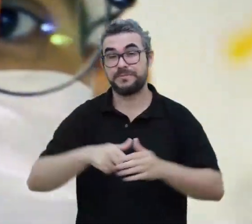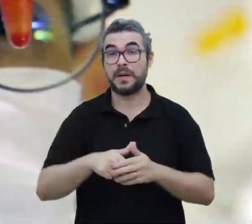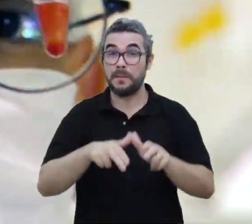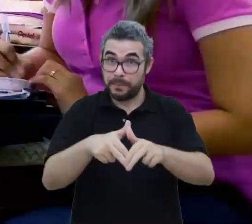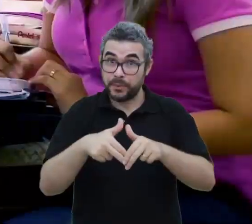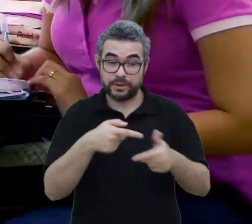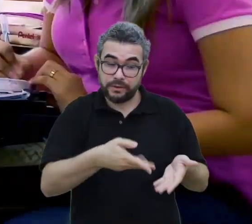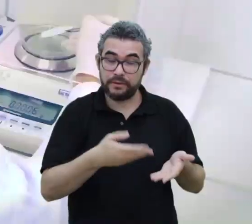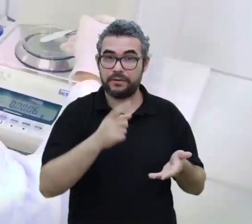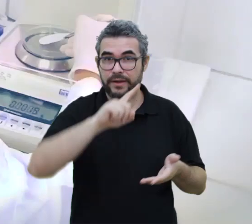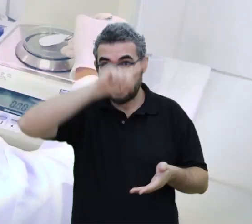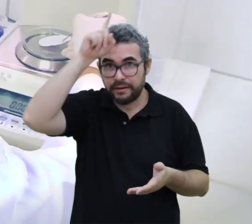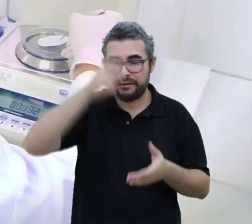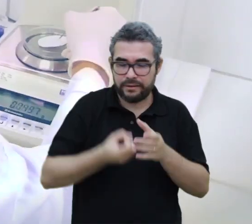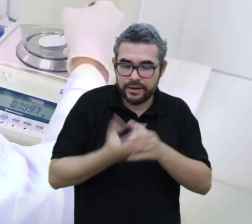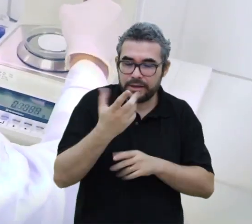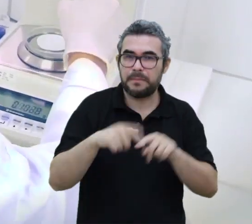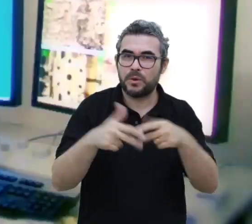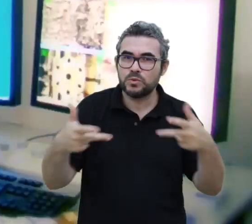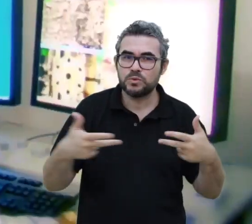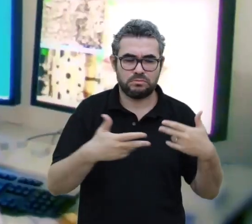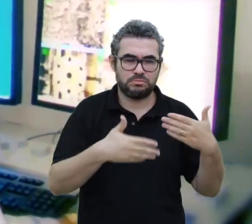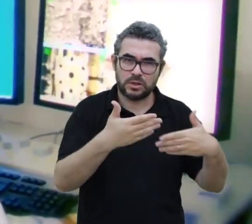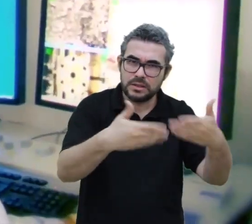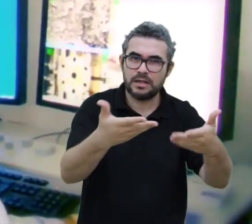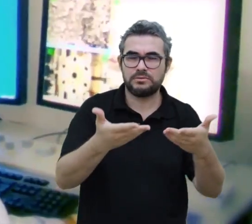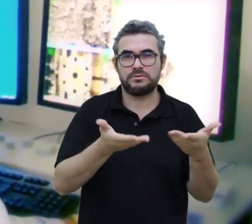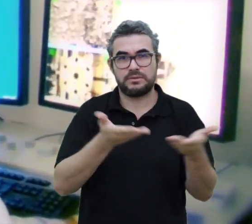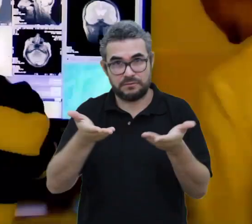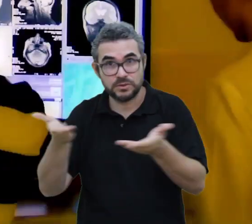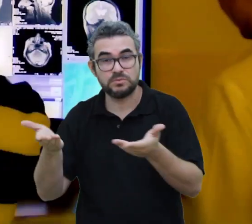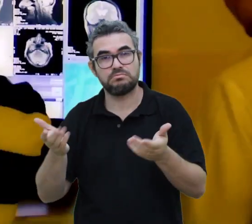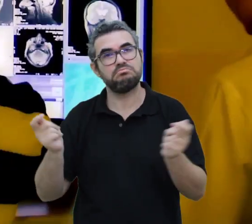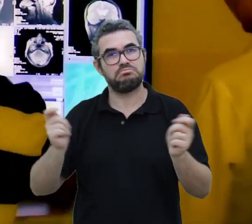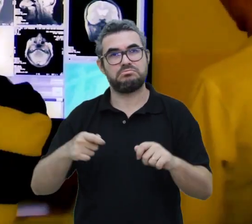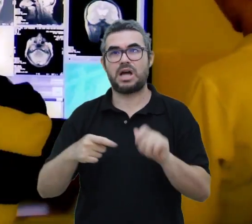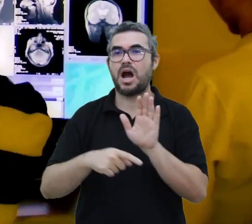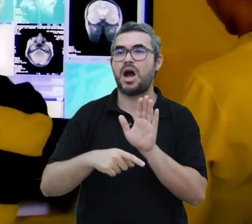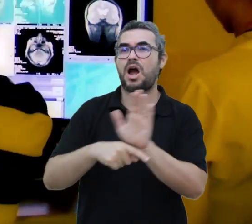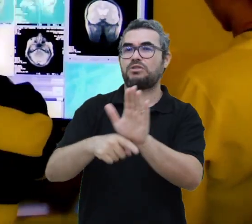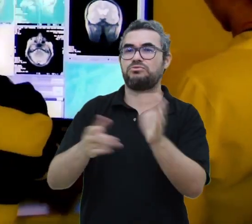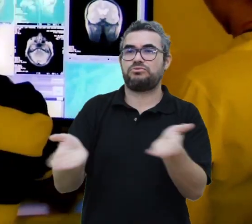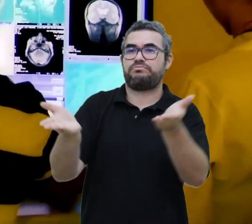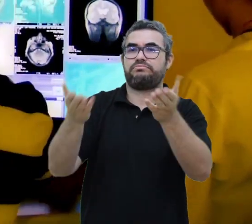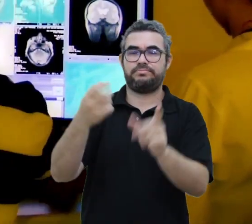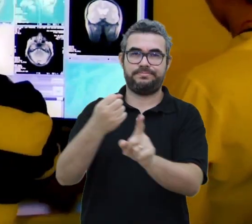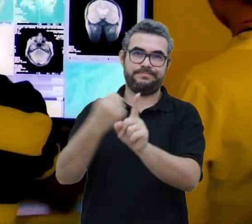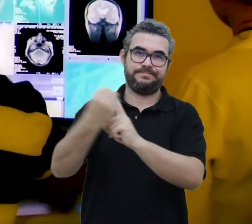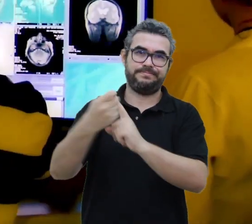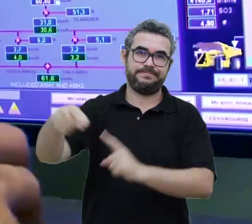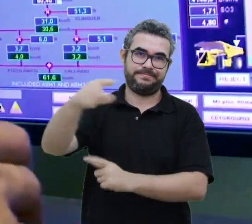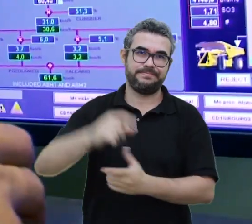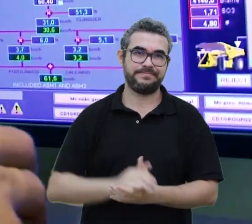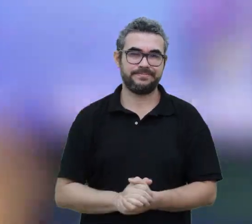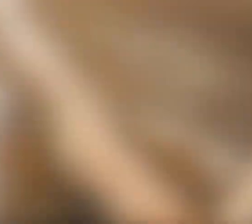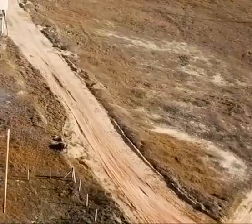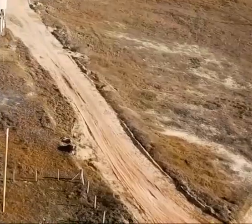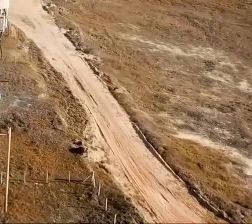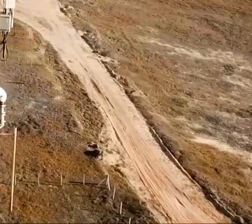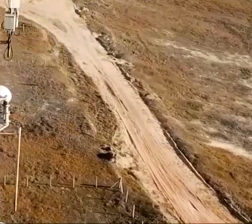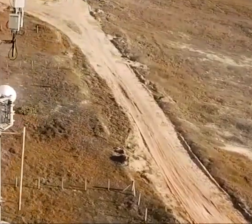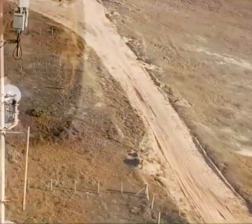Tudo isso faz com que a criação de produtos, processos e serviços possa beneficiar ou atingir diretamente a sociedade.